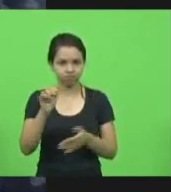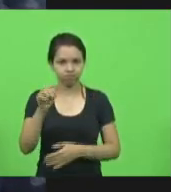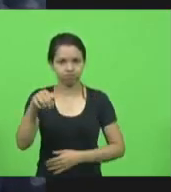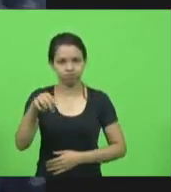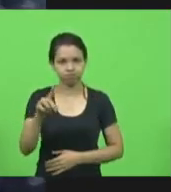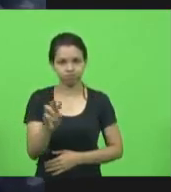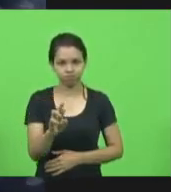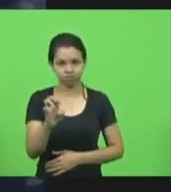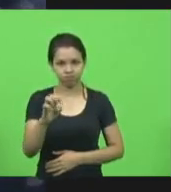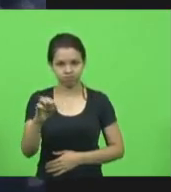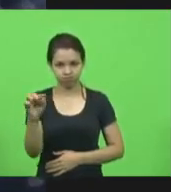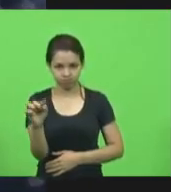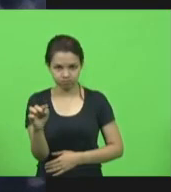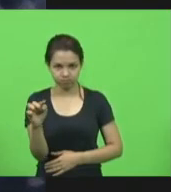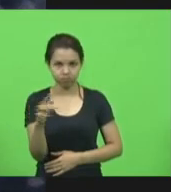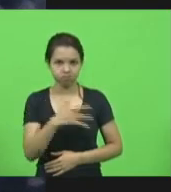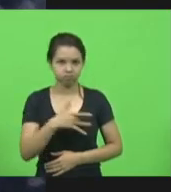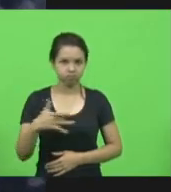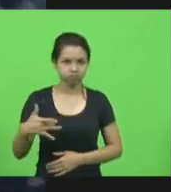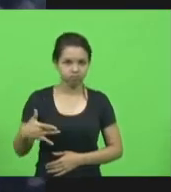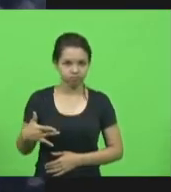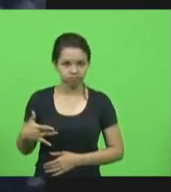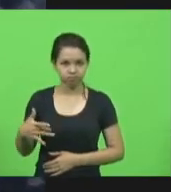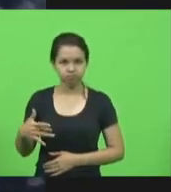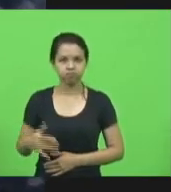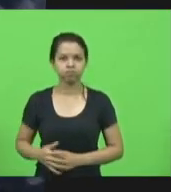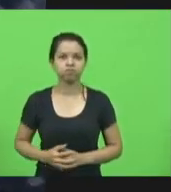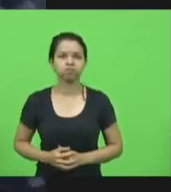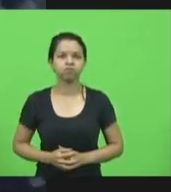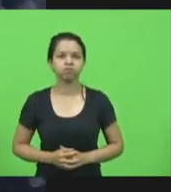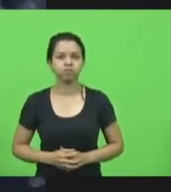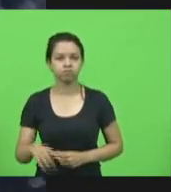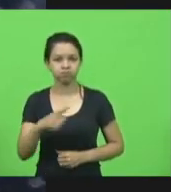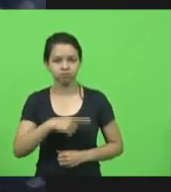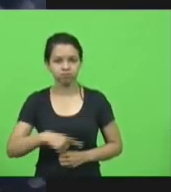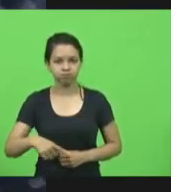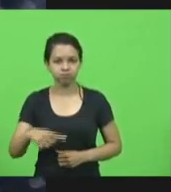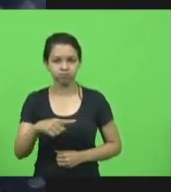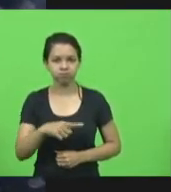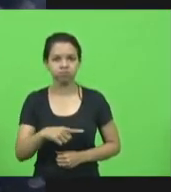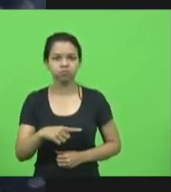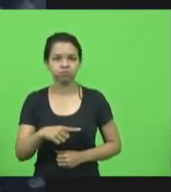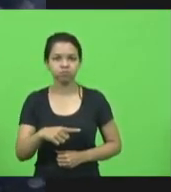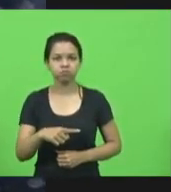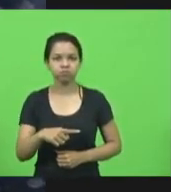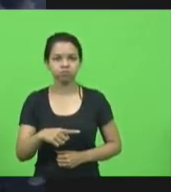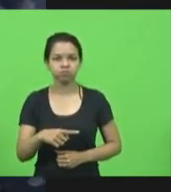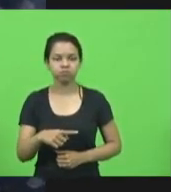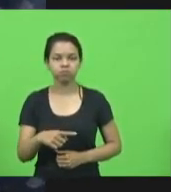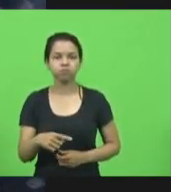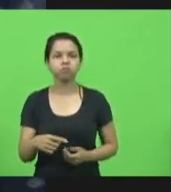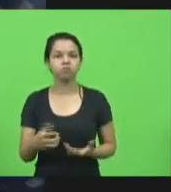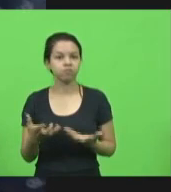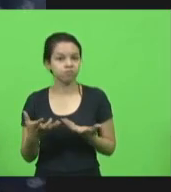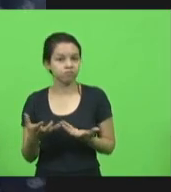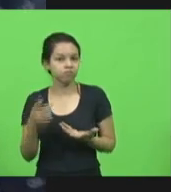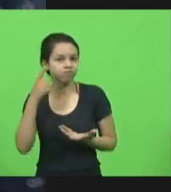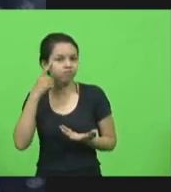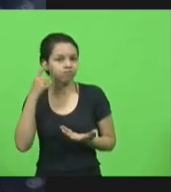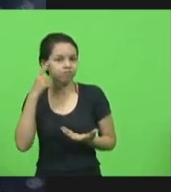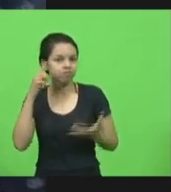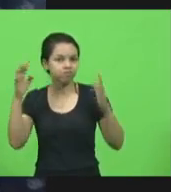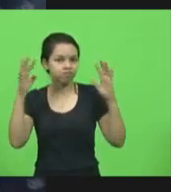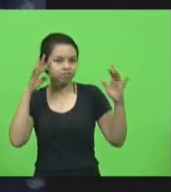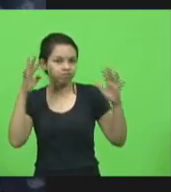no sentido de que efetivamente possamos pensar em uma